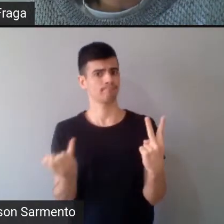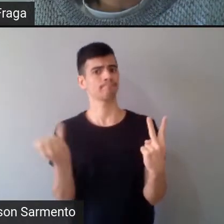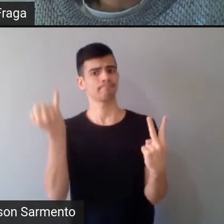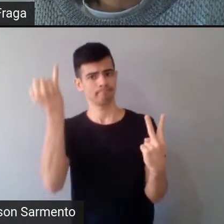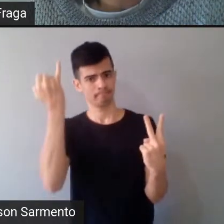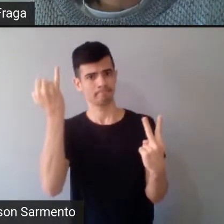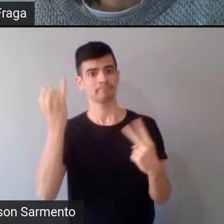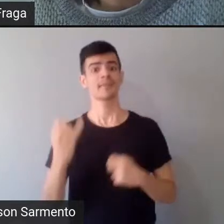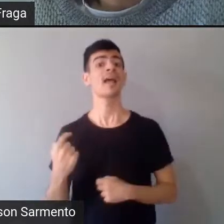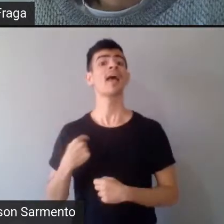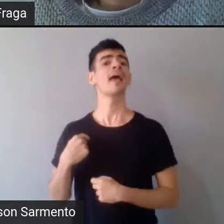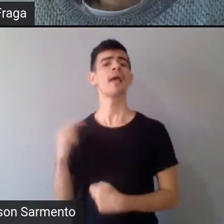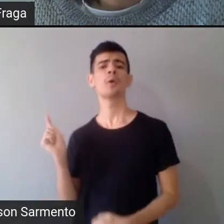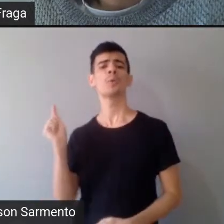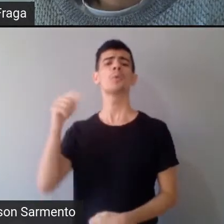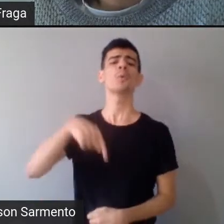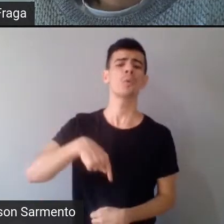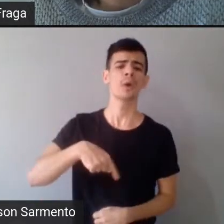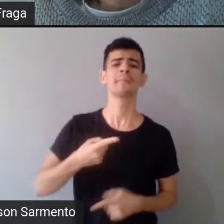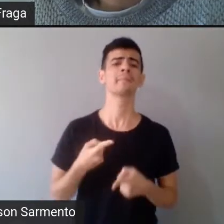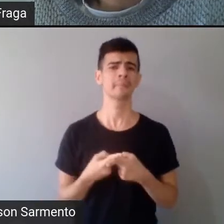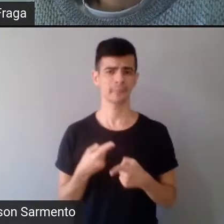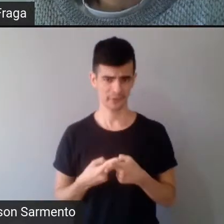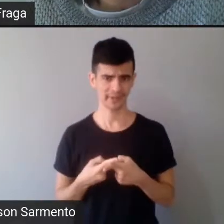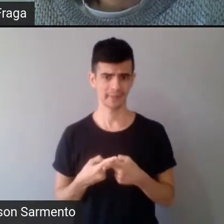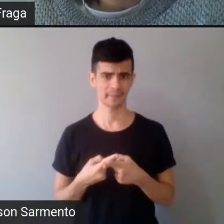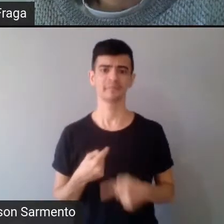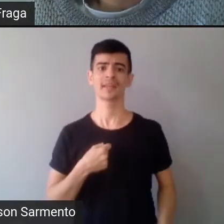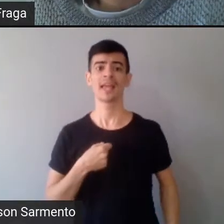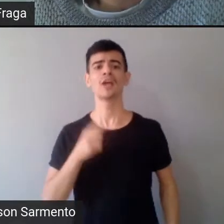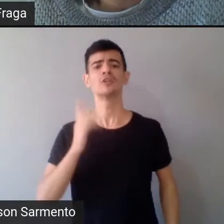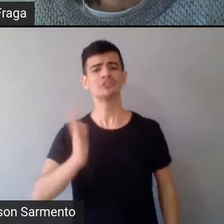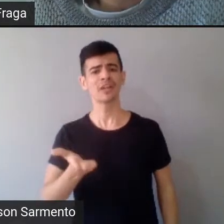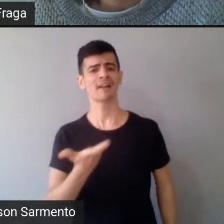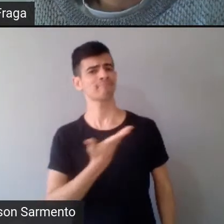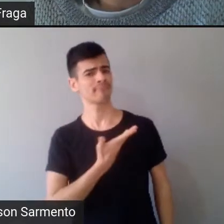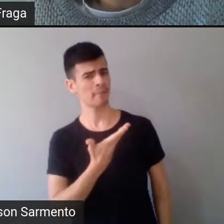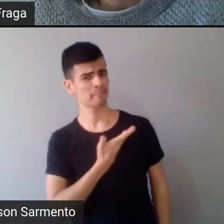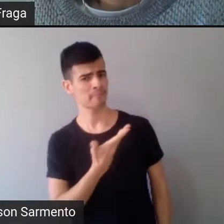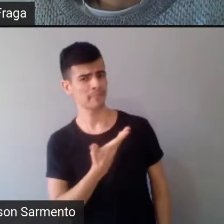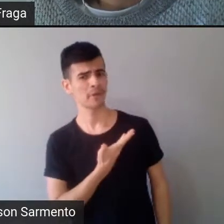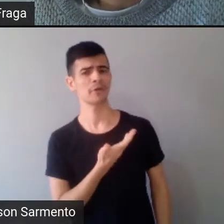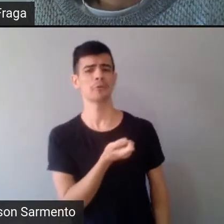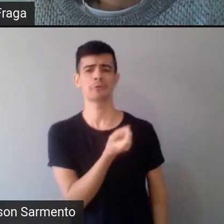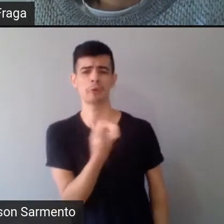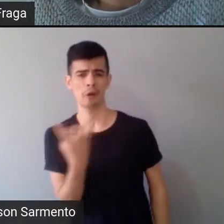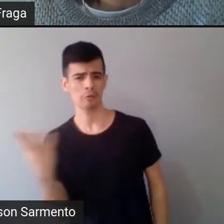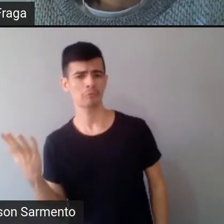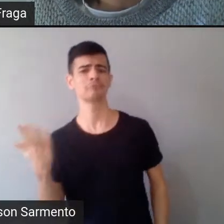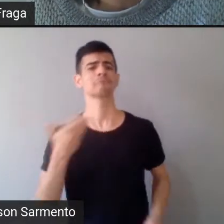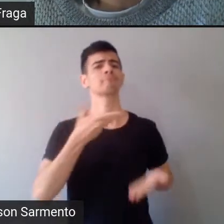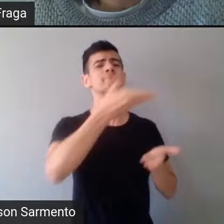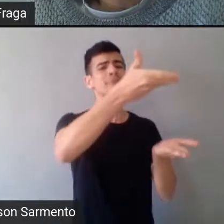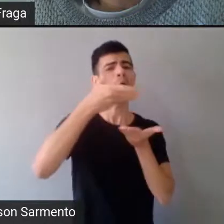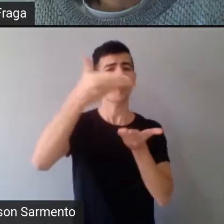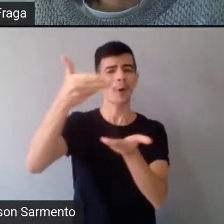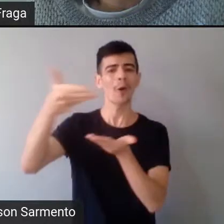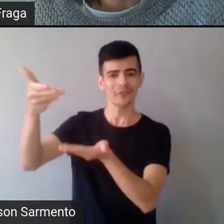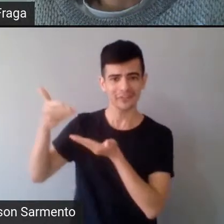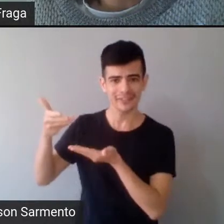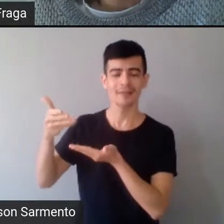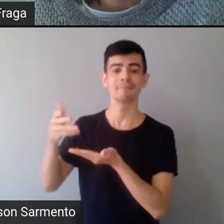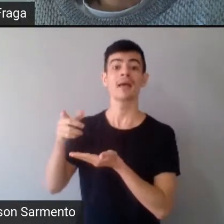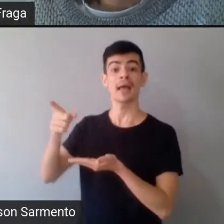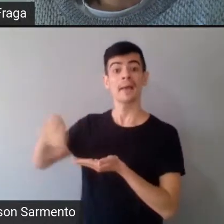presença, porque eu mandei vários convites para amigos, colegas, e eles disseram que não sabia que você estudava a questão